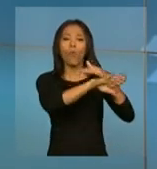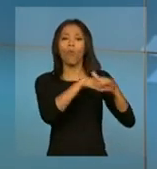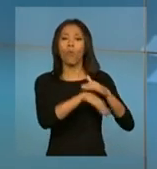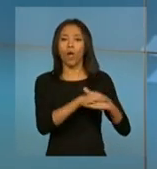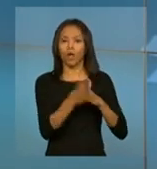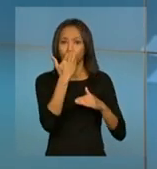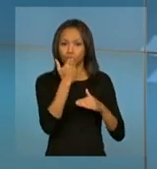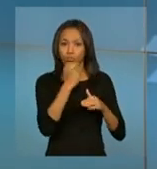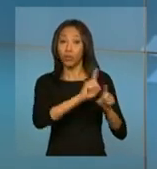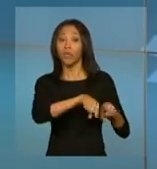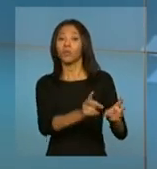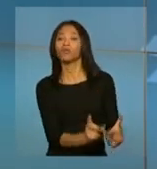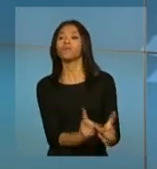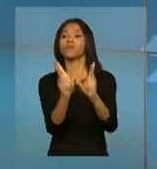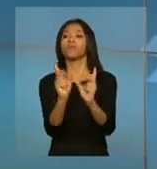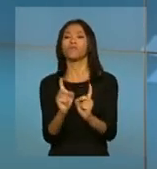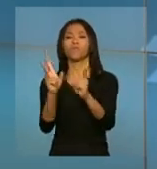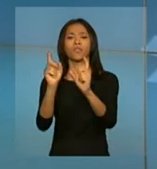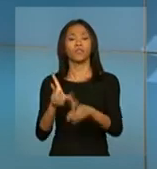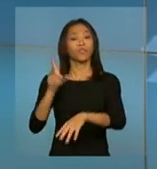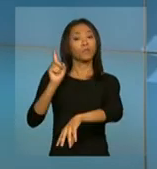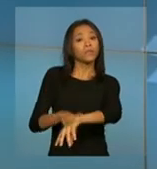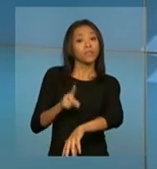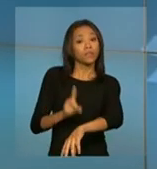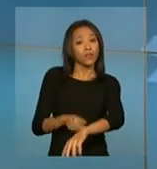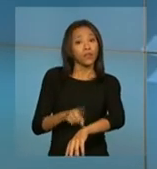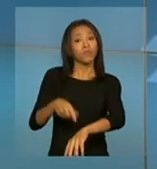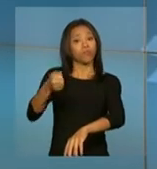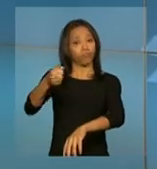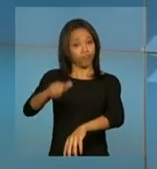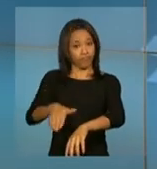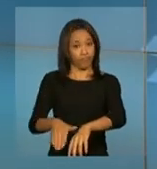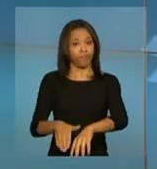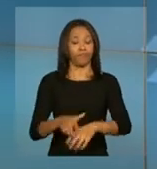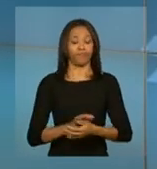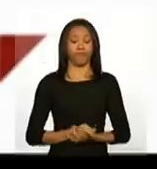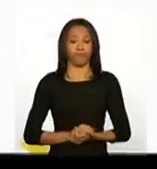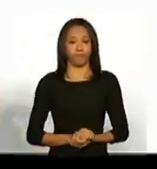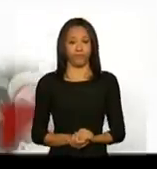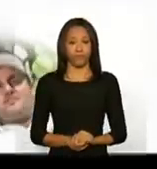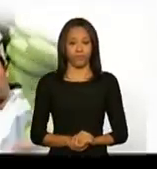que possam ser comercializados em um momento a preços mais justos.